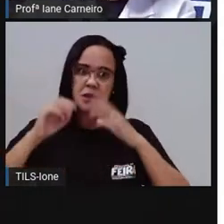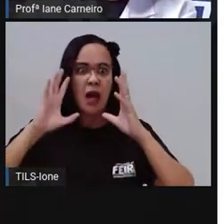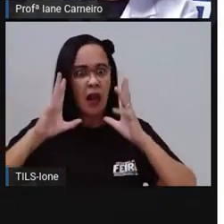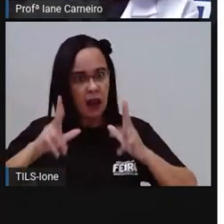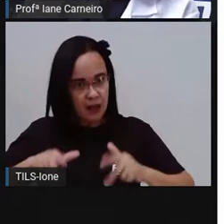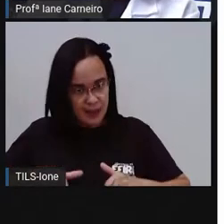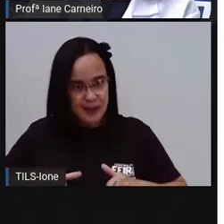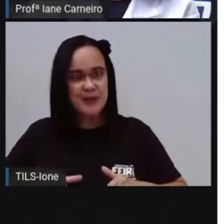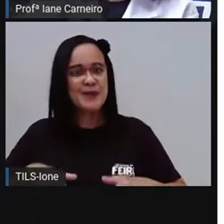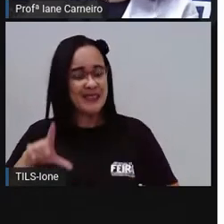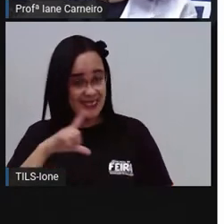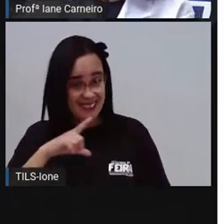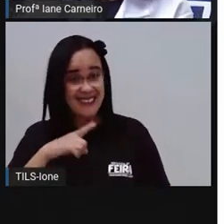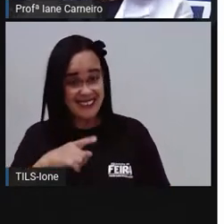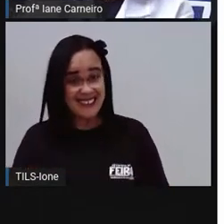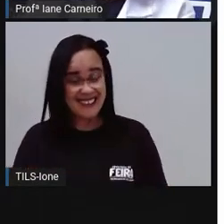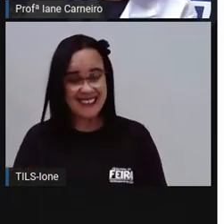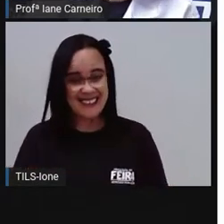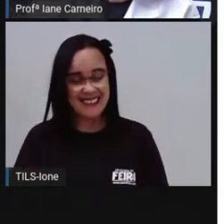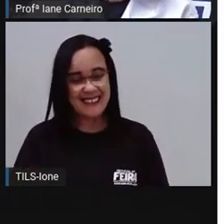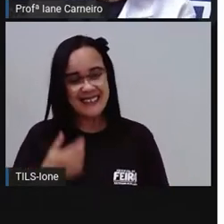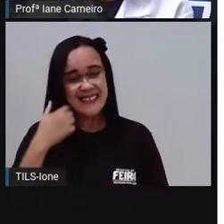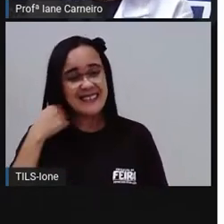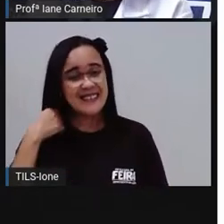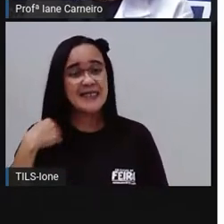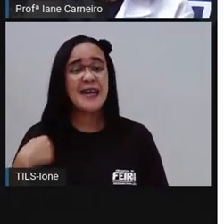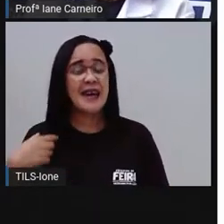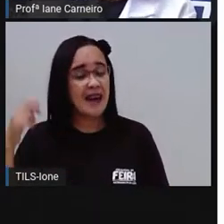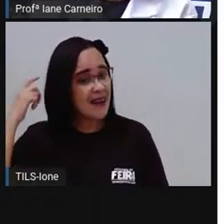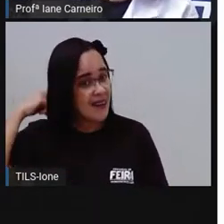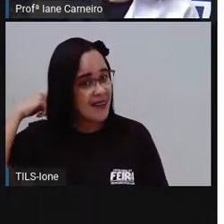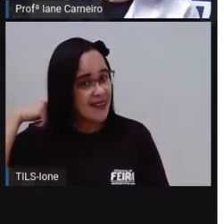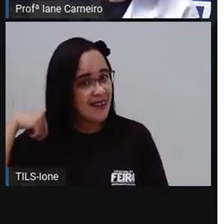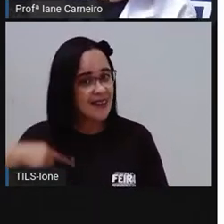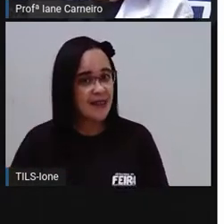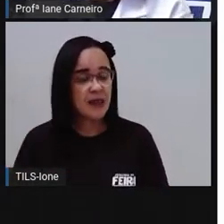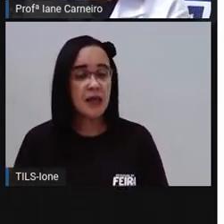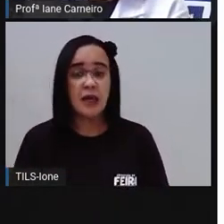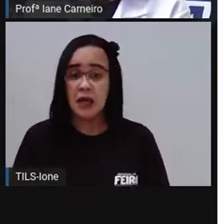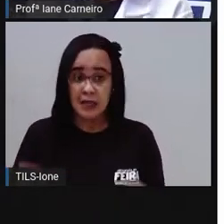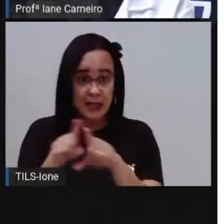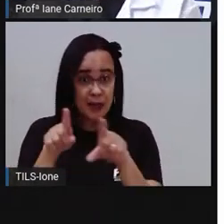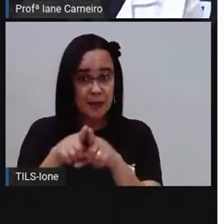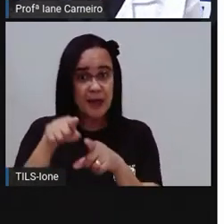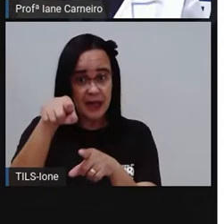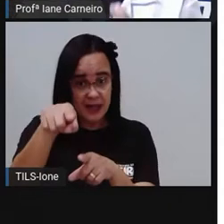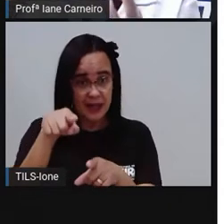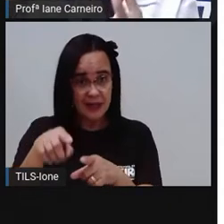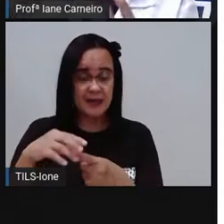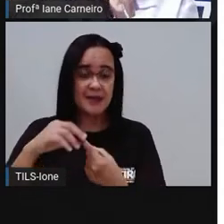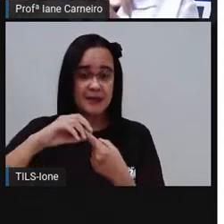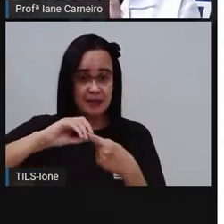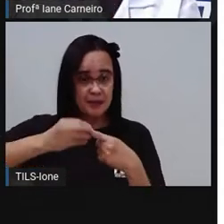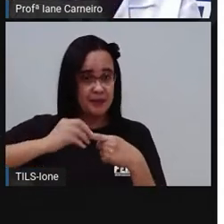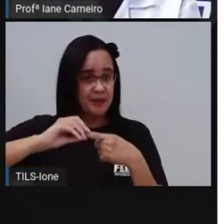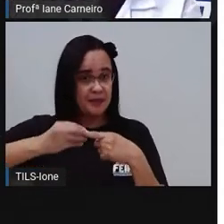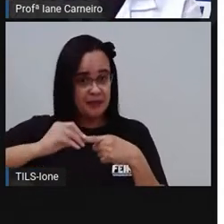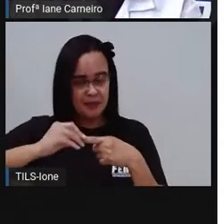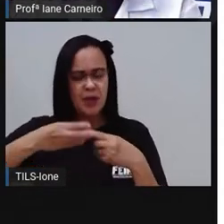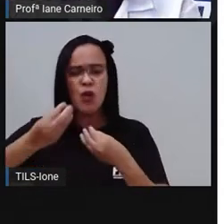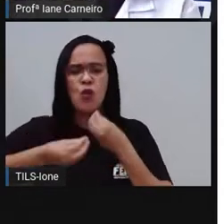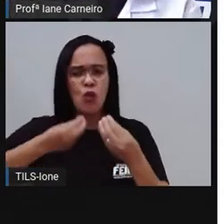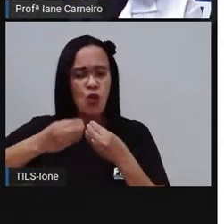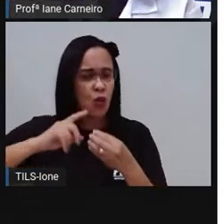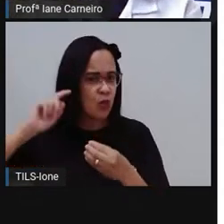escova. O cotonete, né? O ideal é que guarde o cotonete numa vasilha fechadinha, né? Para não